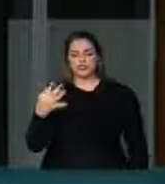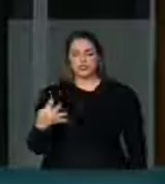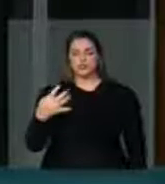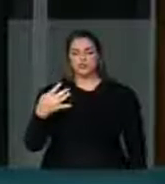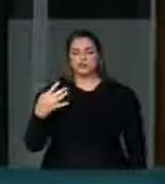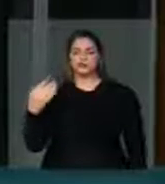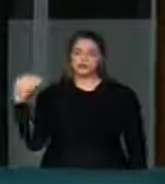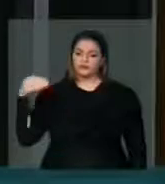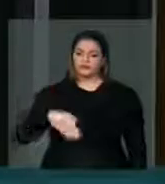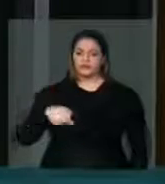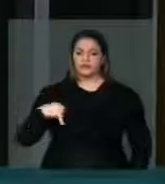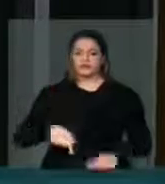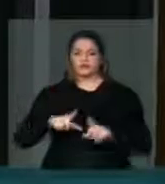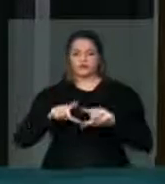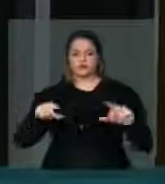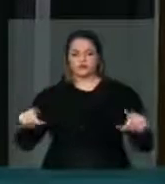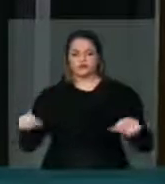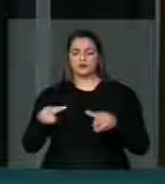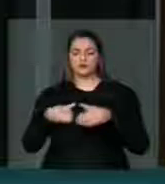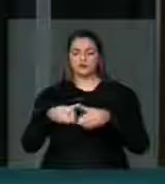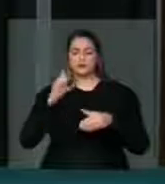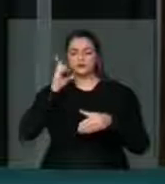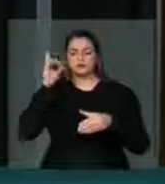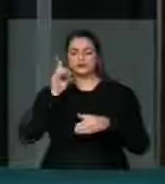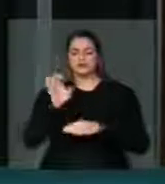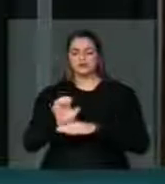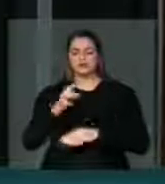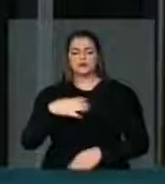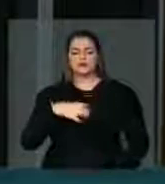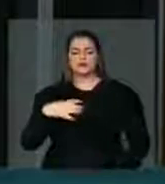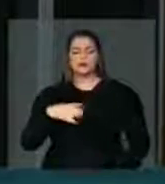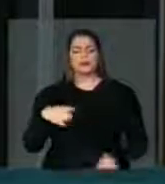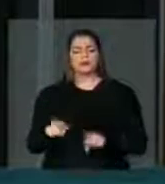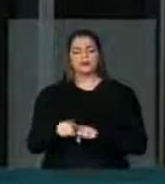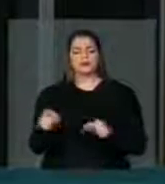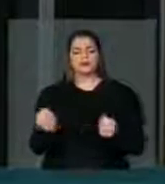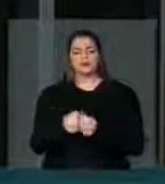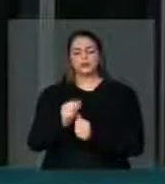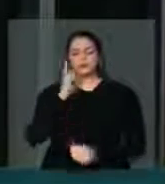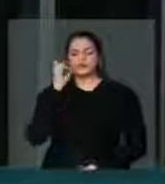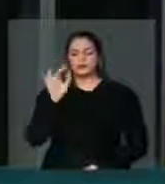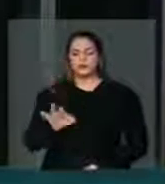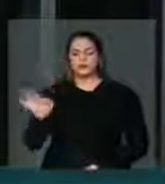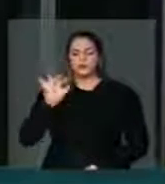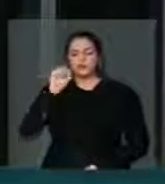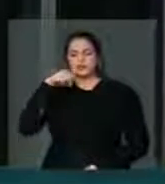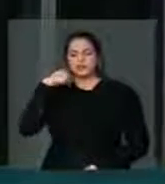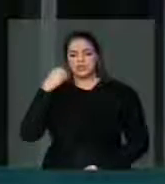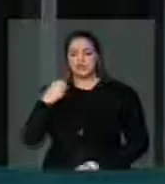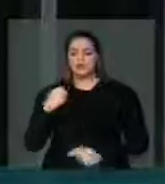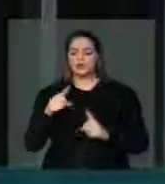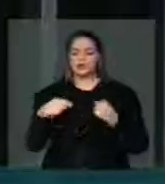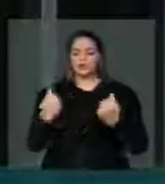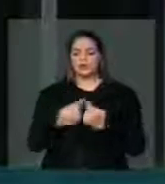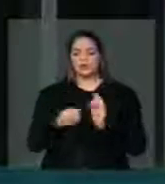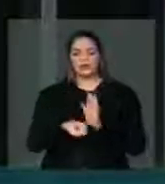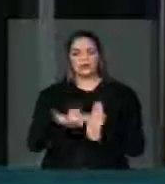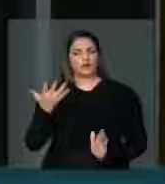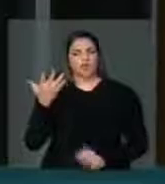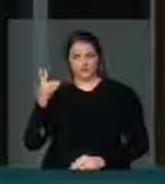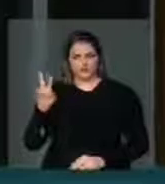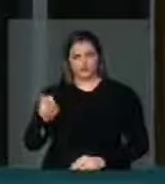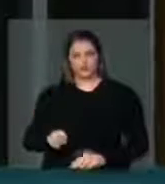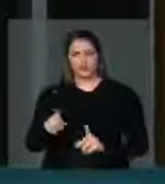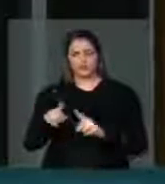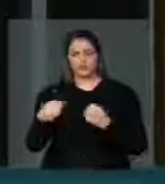estiveram aqui em Brasília uma comissão de deputados estaduais da Bahia, e junto com deputados federais e senadores, tiveram várias audiências